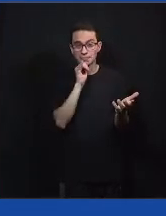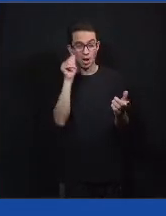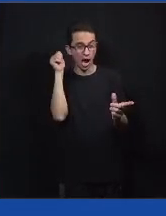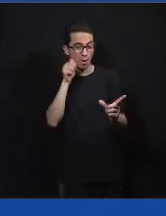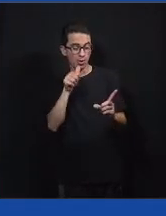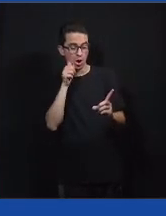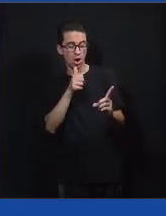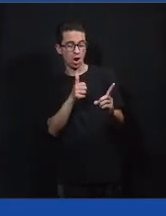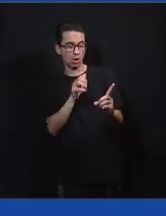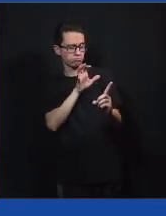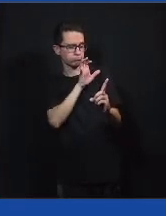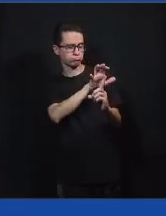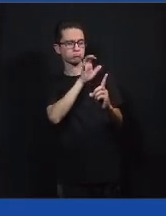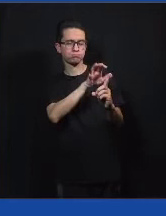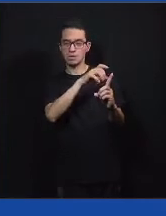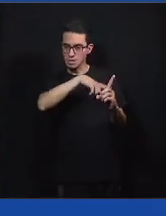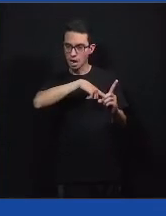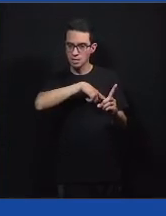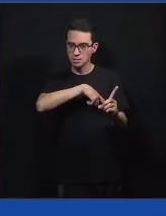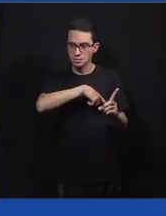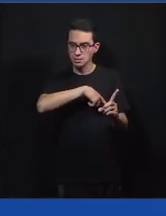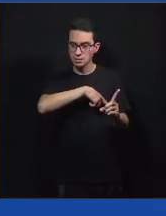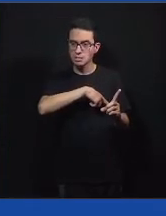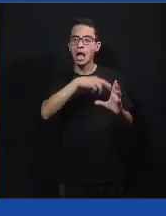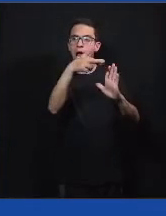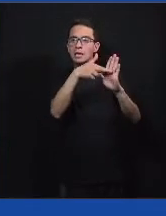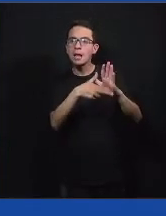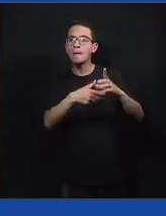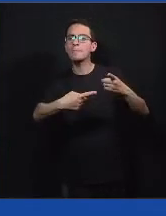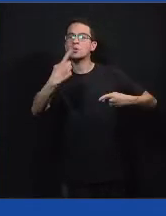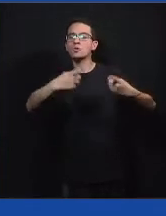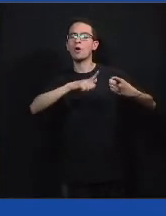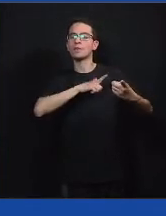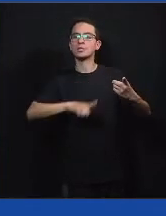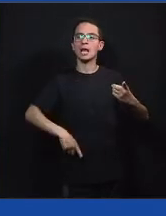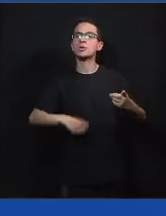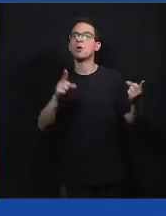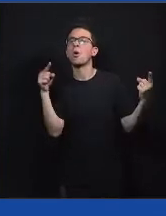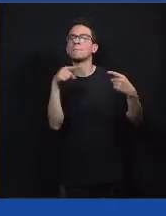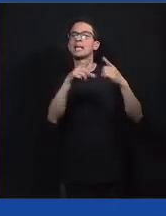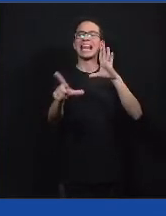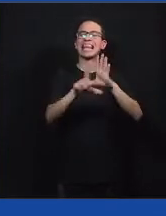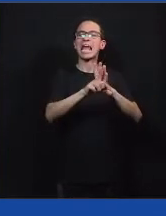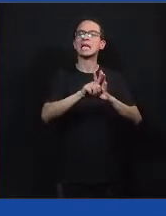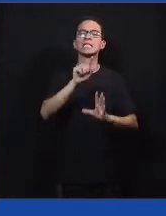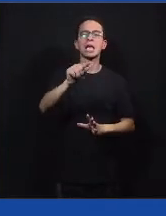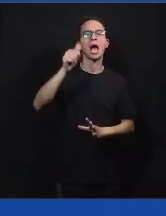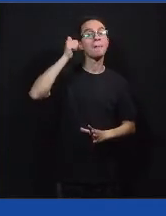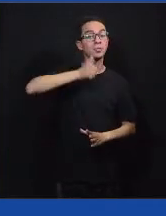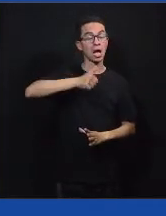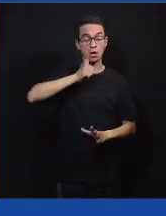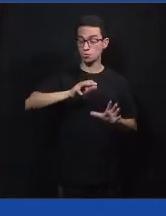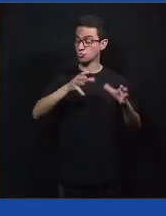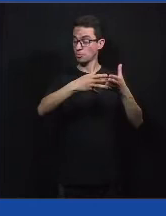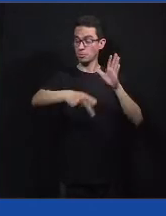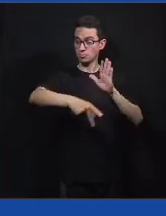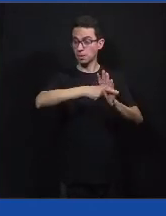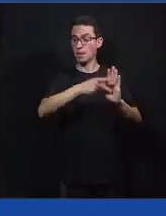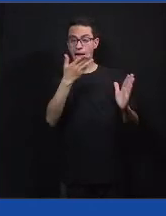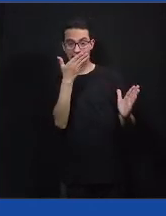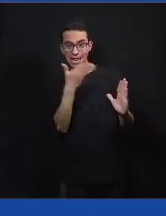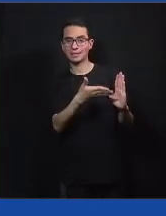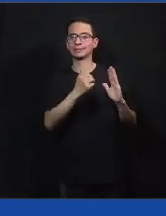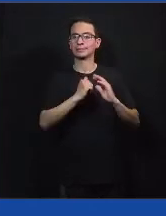sobre as políticas públicas voltadas para as mulheres. Então, trazer temas que realmente nos façam querer e